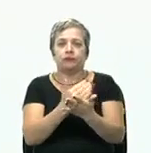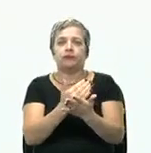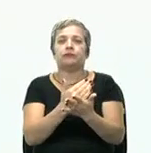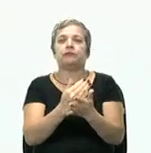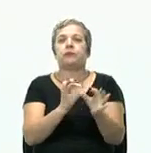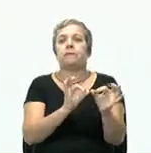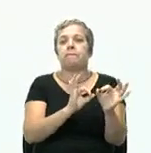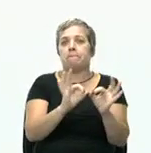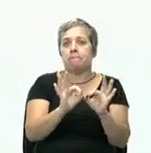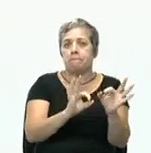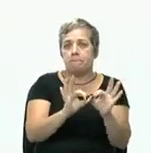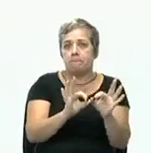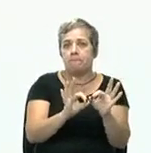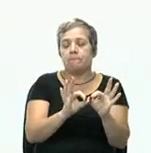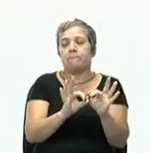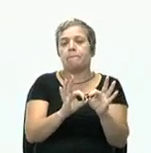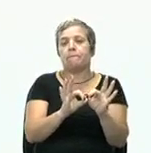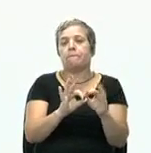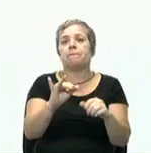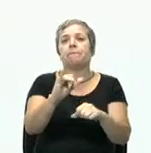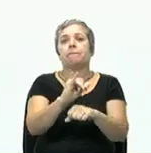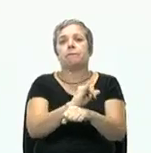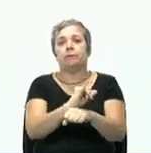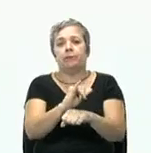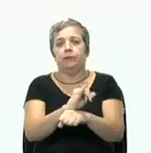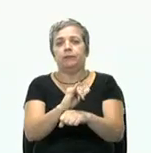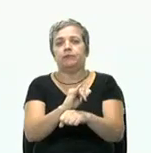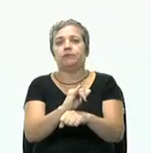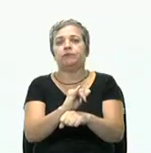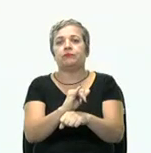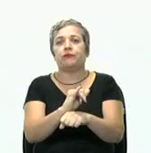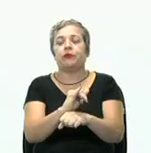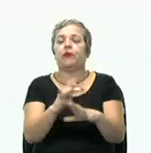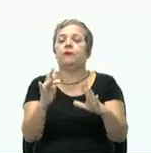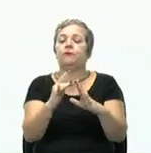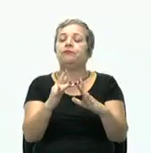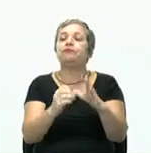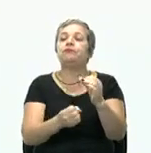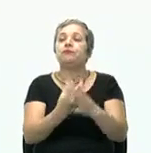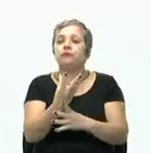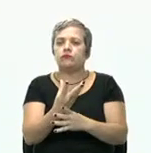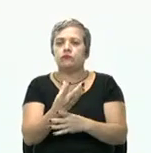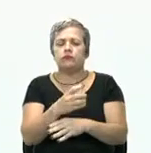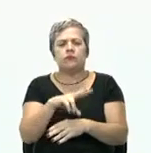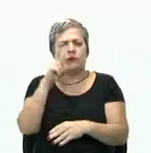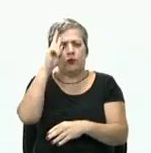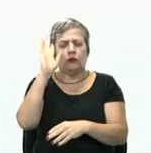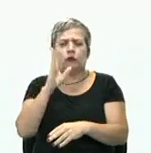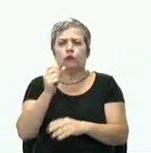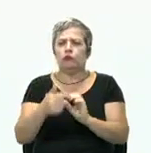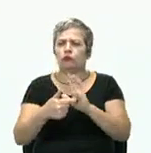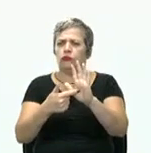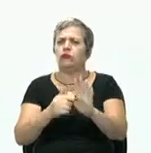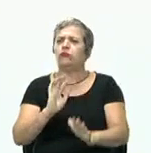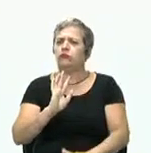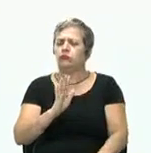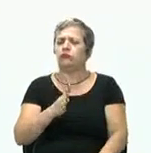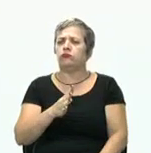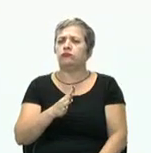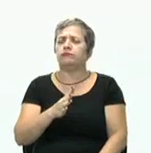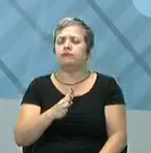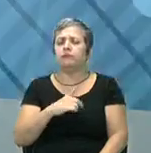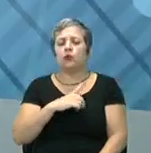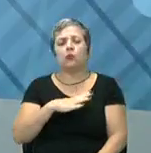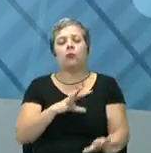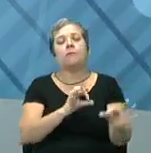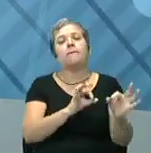planejamento organizacional, estratégico, tático e operacional. Você lembra que eu trouxe já isso para você? Tem